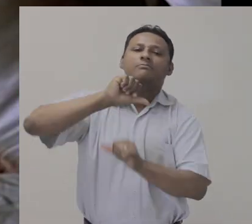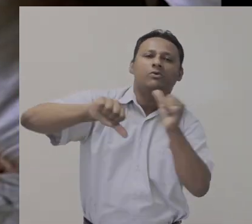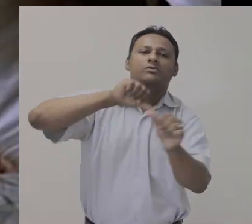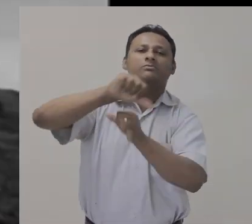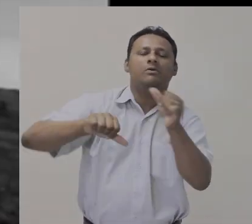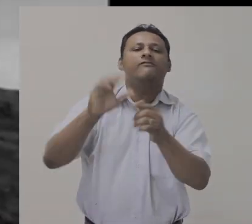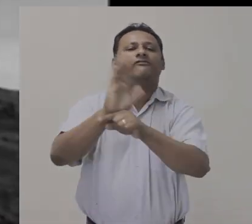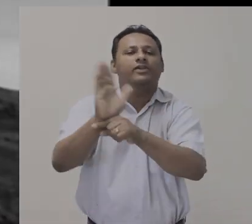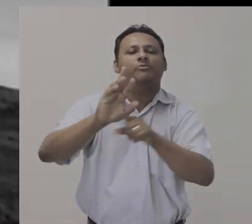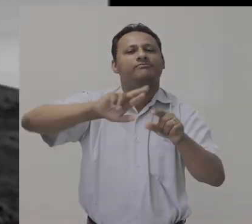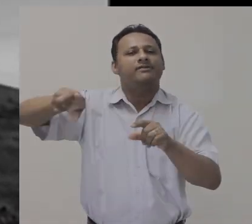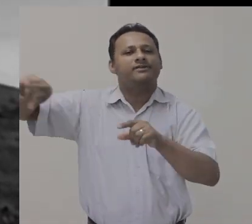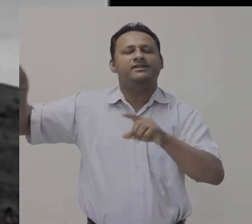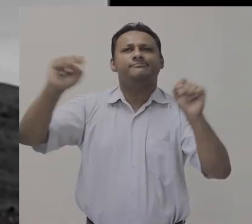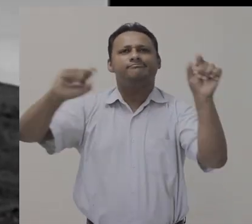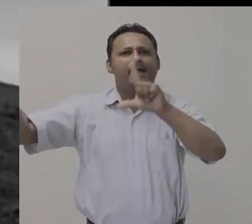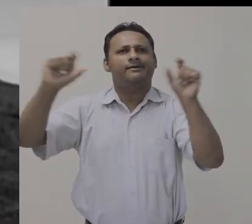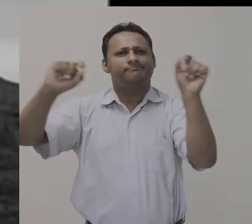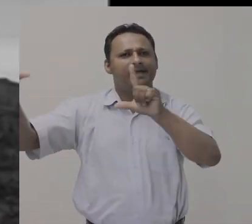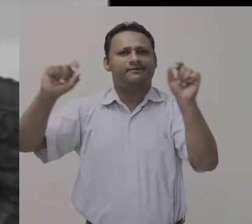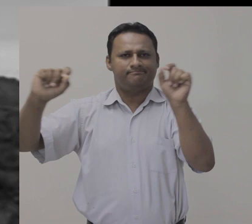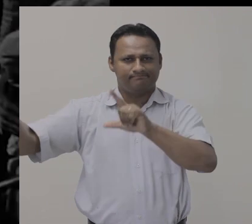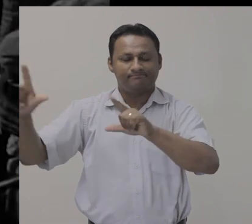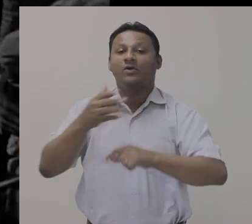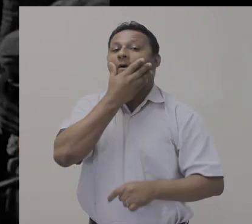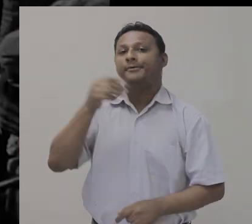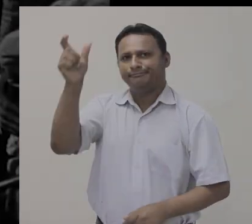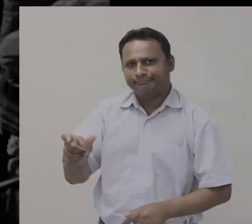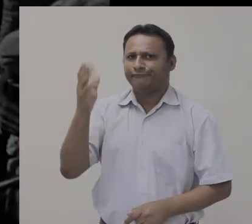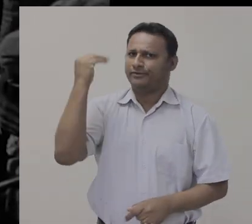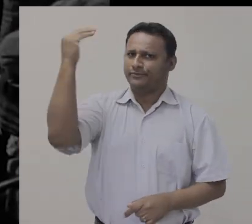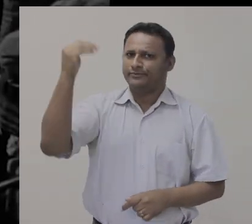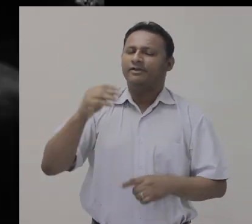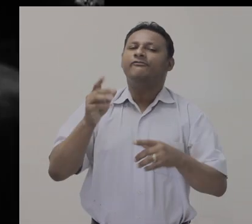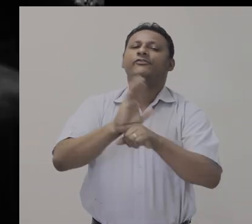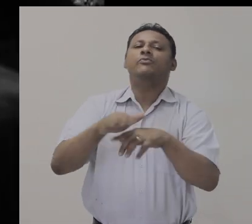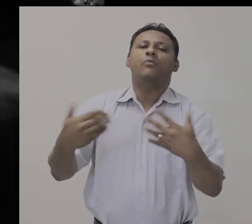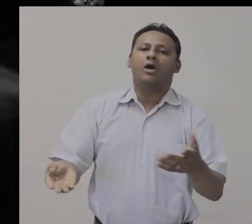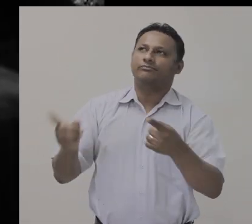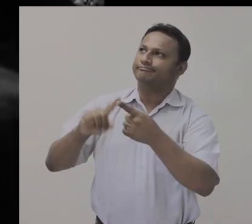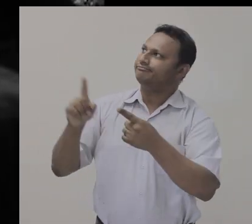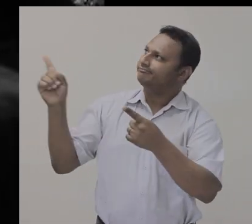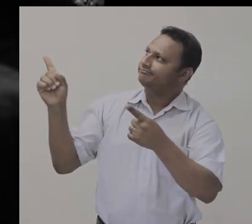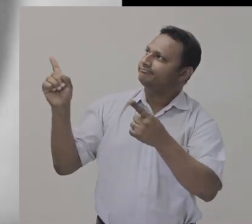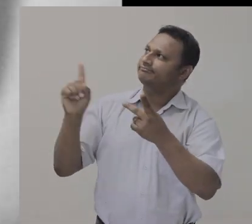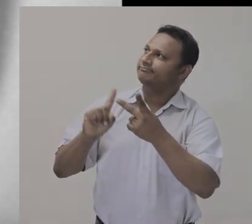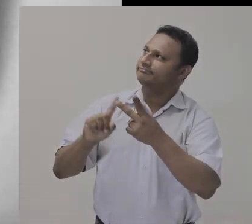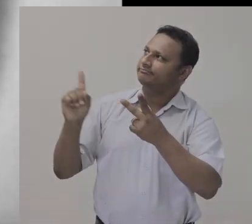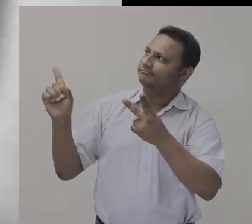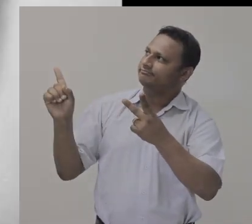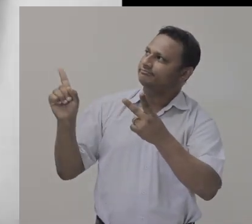em alta definição de todas as fases da carreira do diretor. São eles, o Sétimo Selo, Morangos Silvestres,